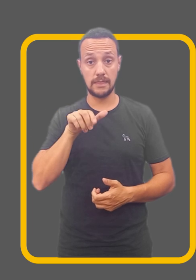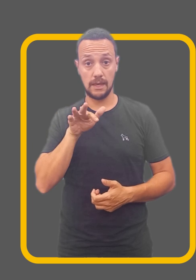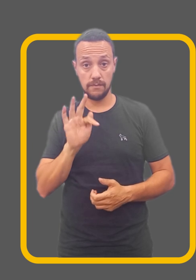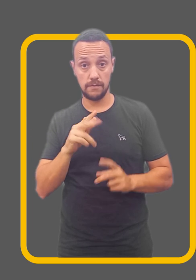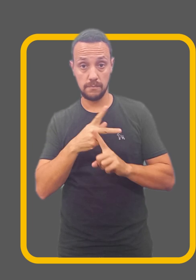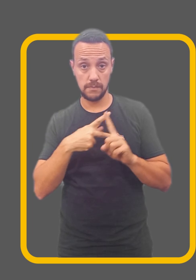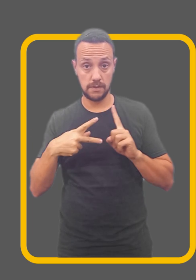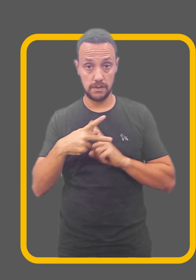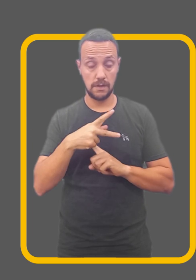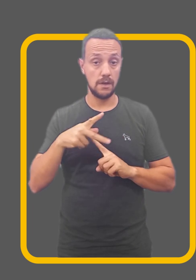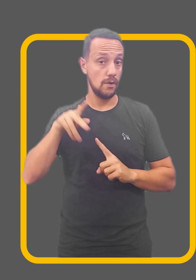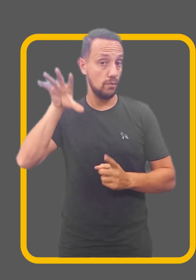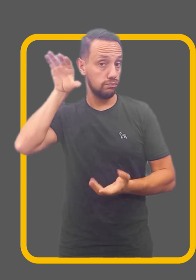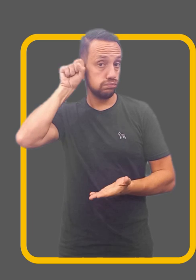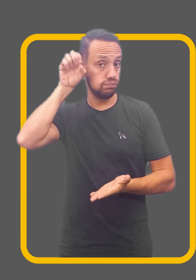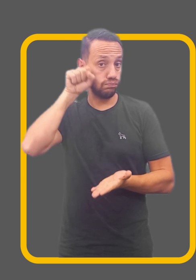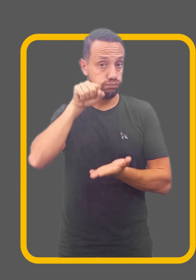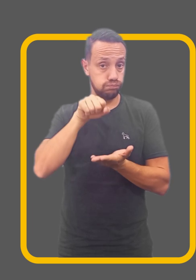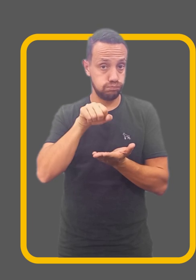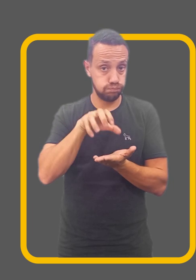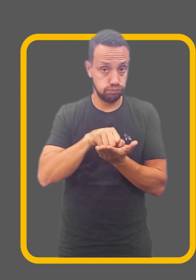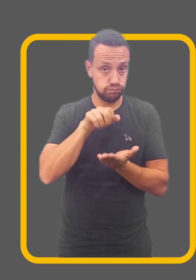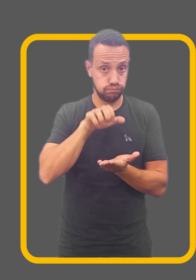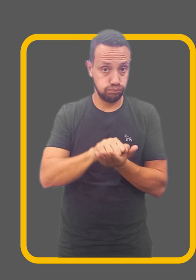Nafi Previdência em Podcast